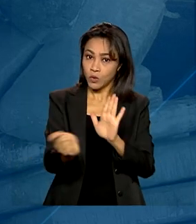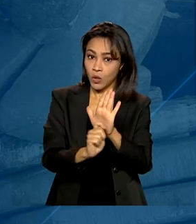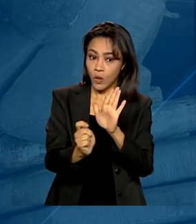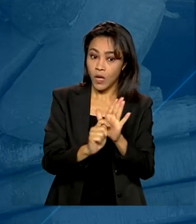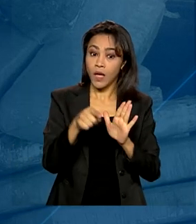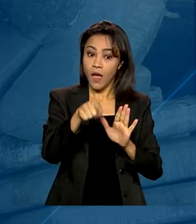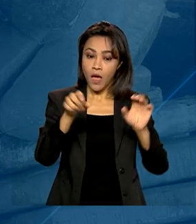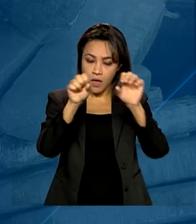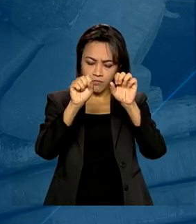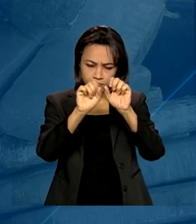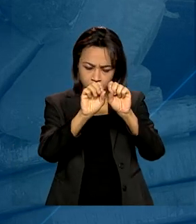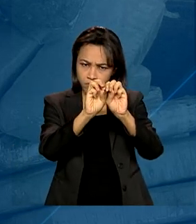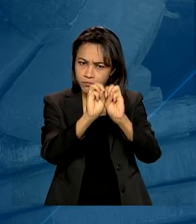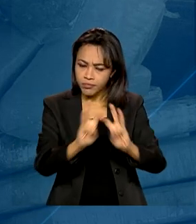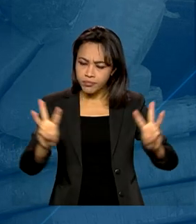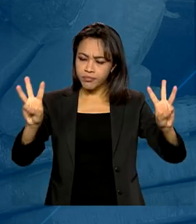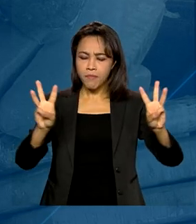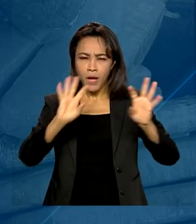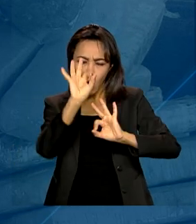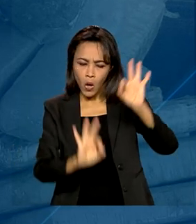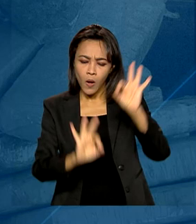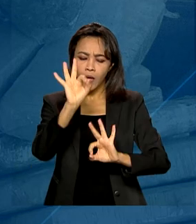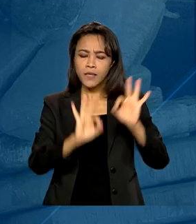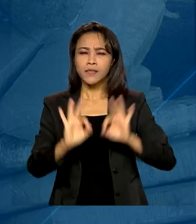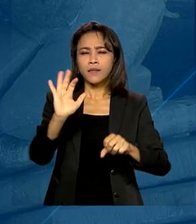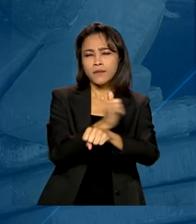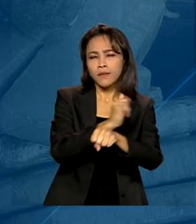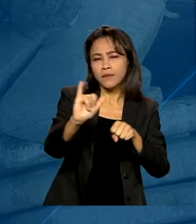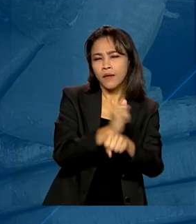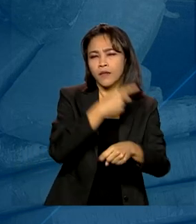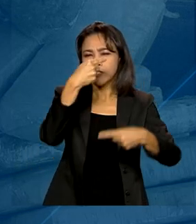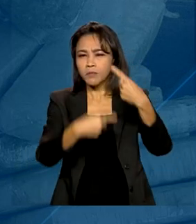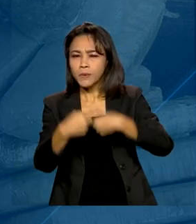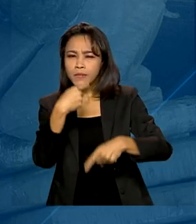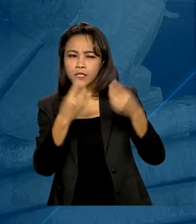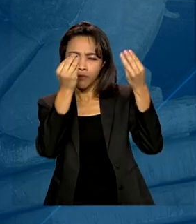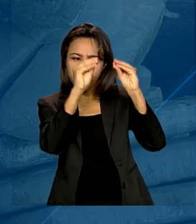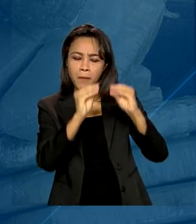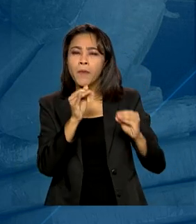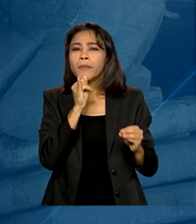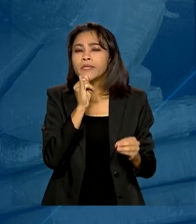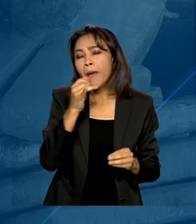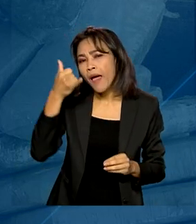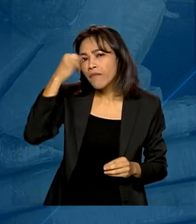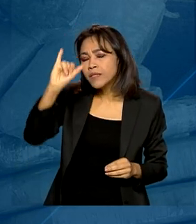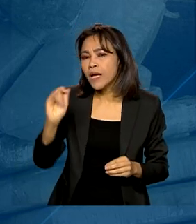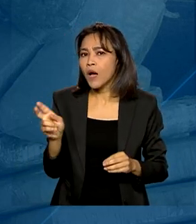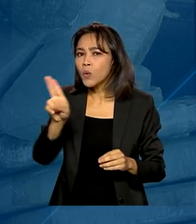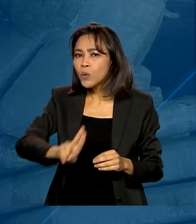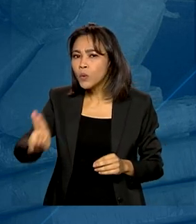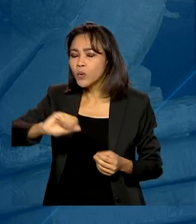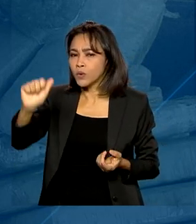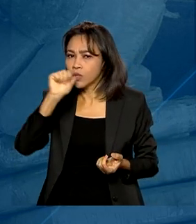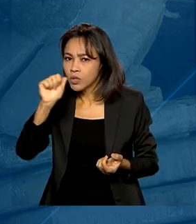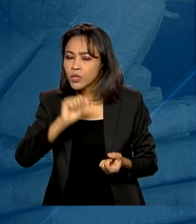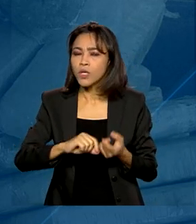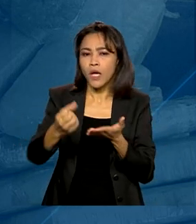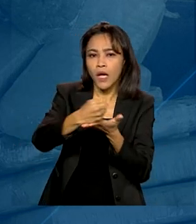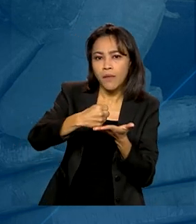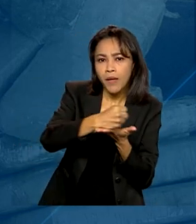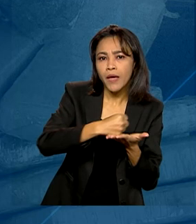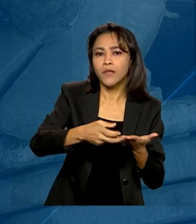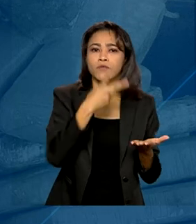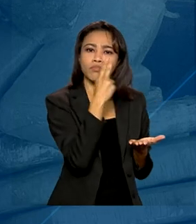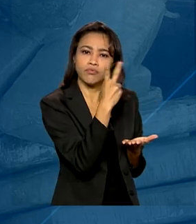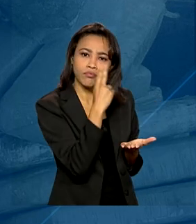plataforma para estruturar as políticas e estratégias, como evitar o consumo de drogas, álcool, remédios e